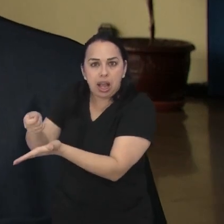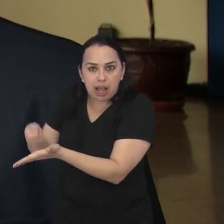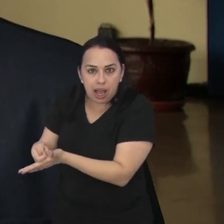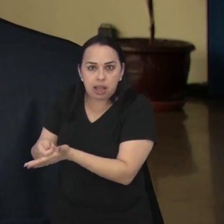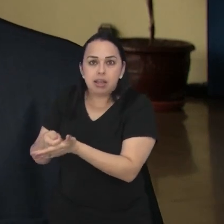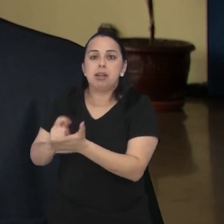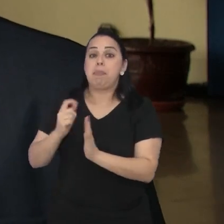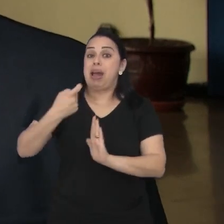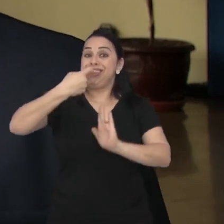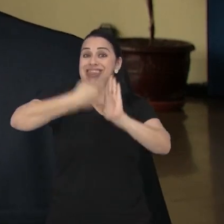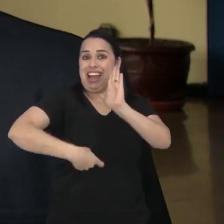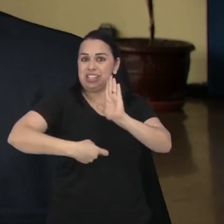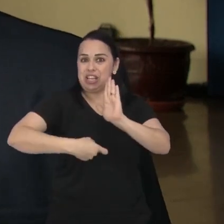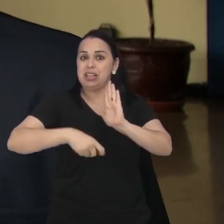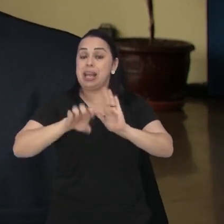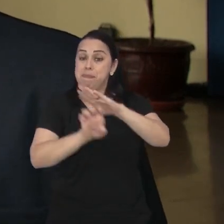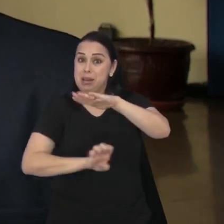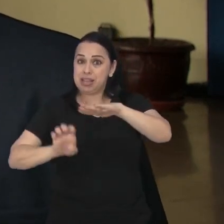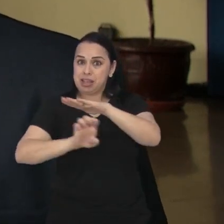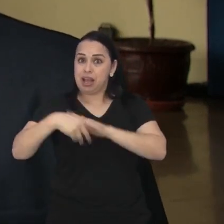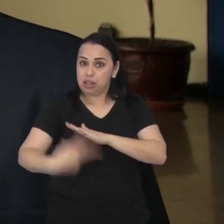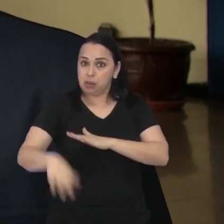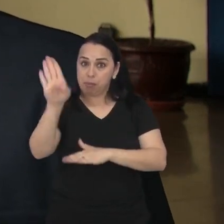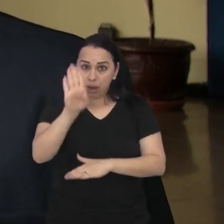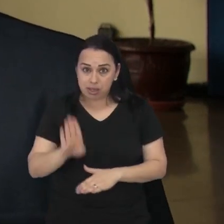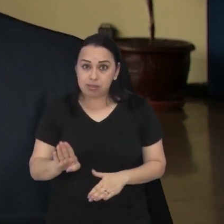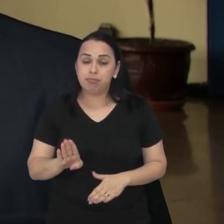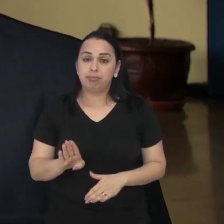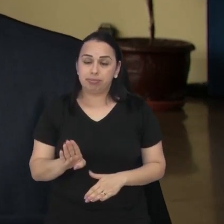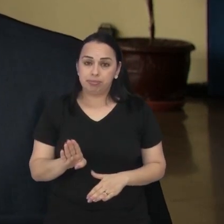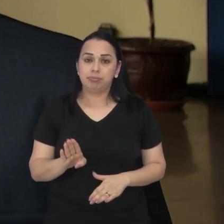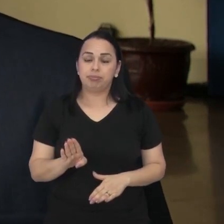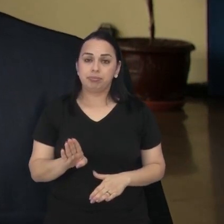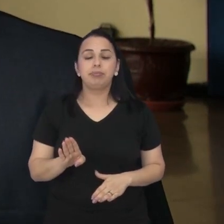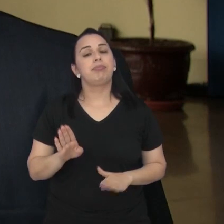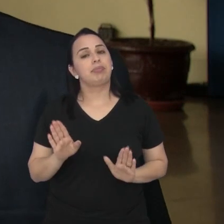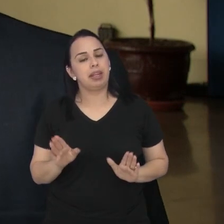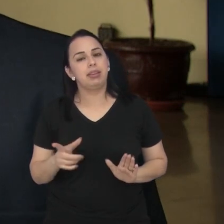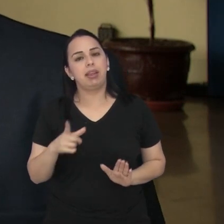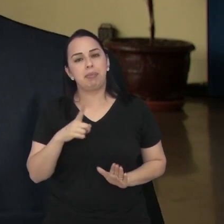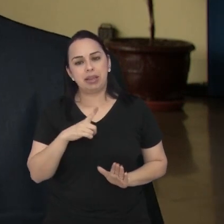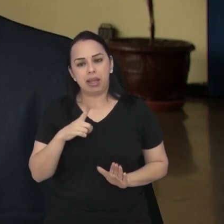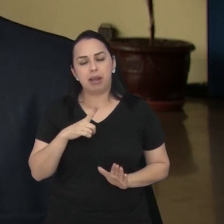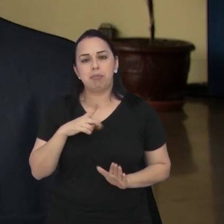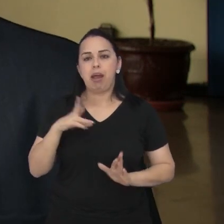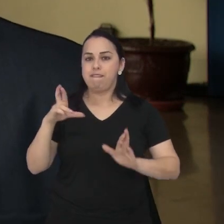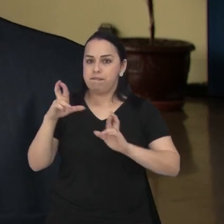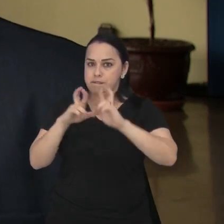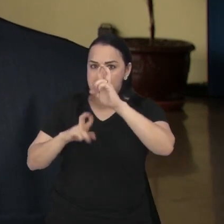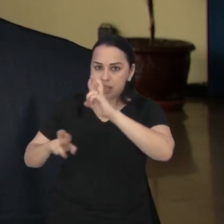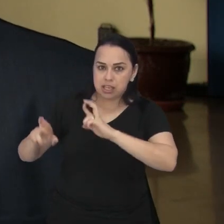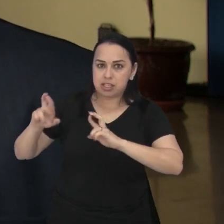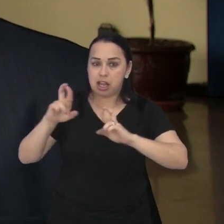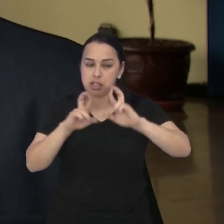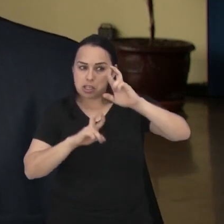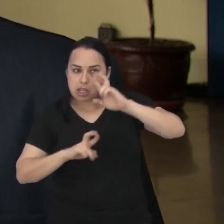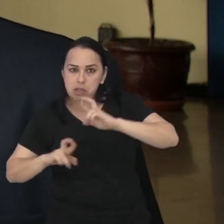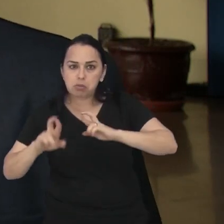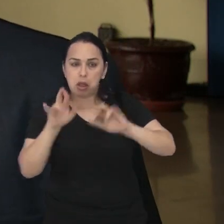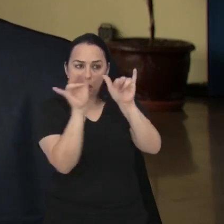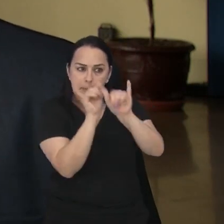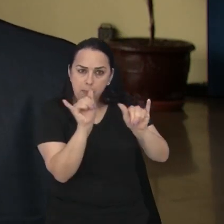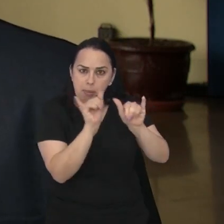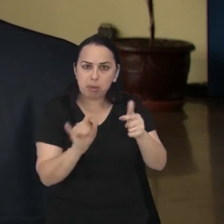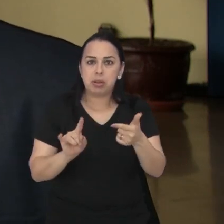empresas estarem no país, essas empresas passaram a ser obrigadas a estarem sediadas no país e também vai exigir uma fiscalização contra a